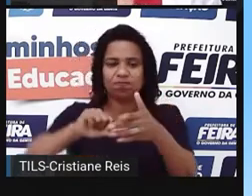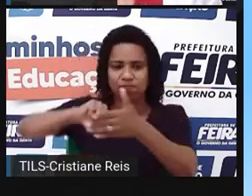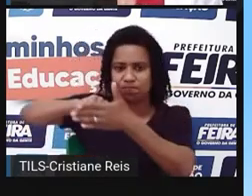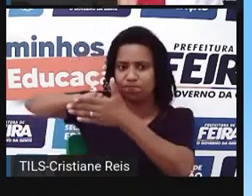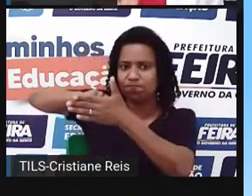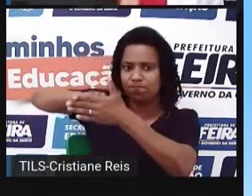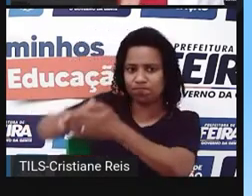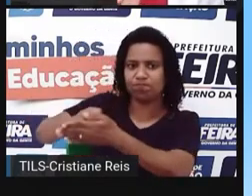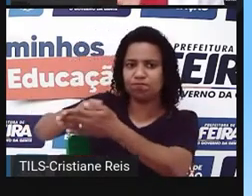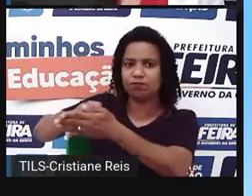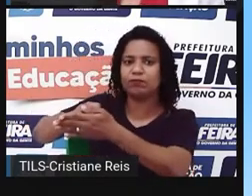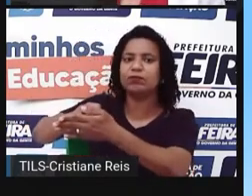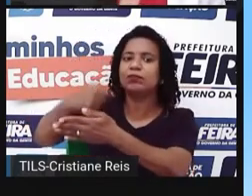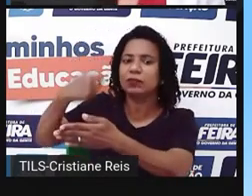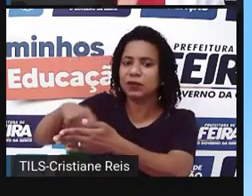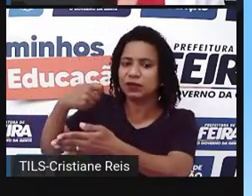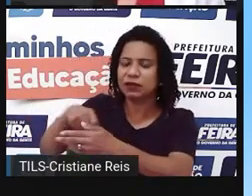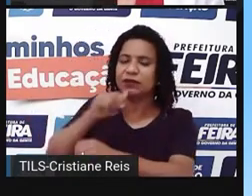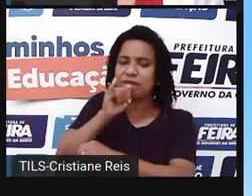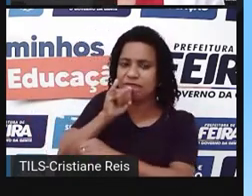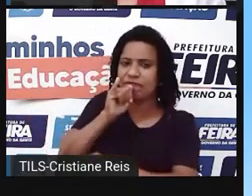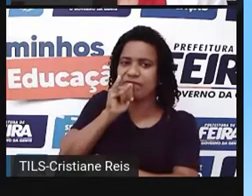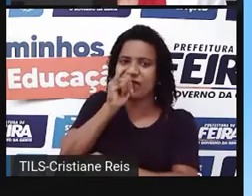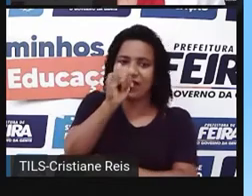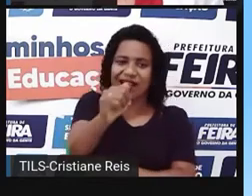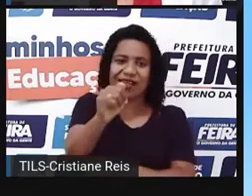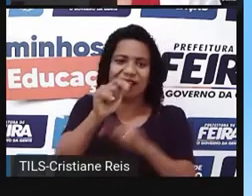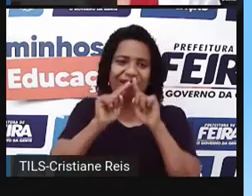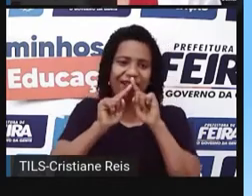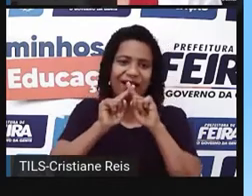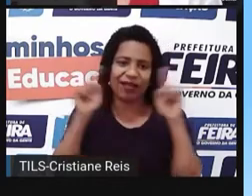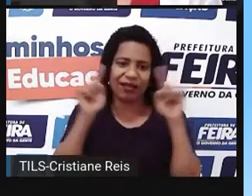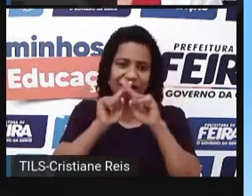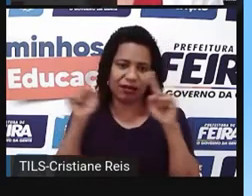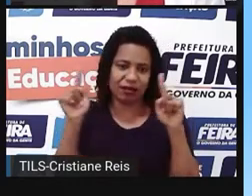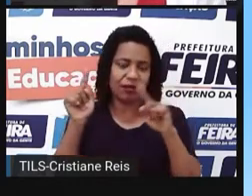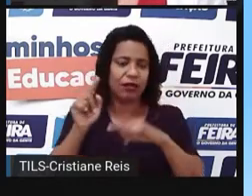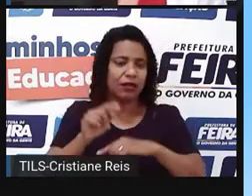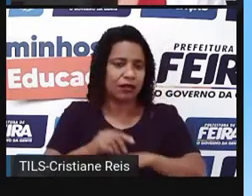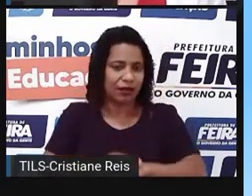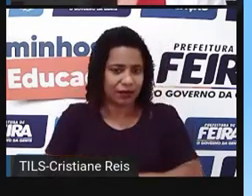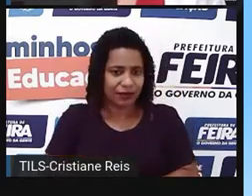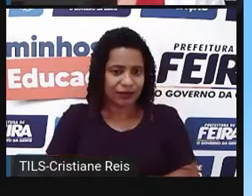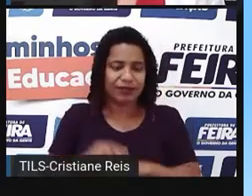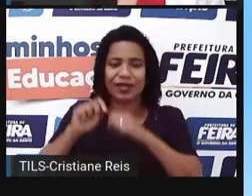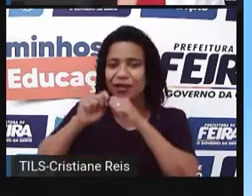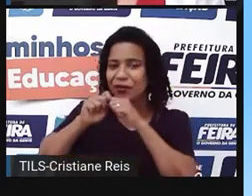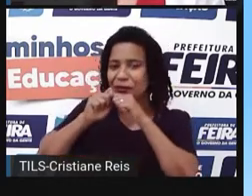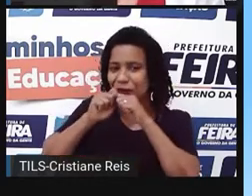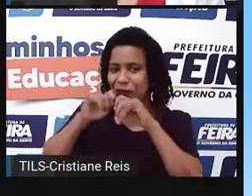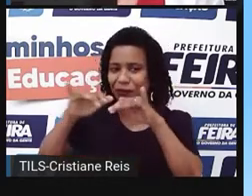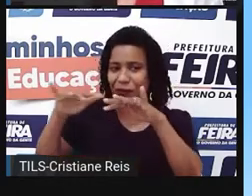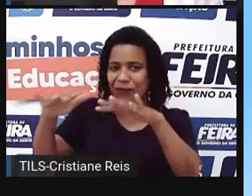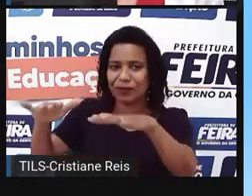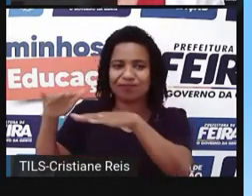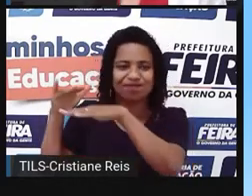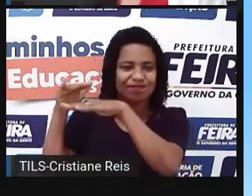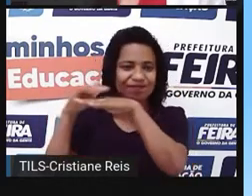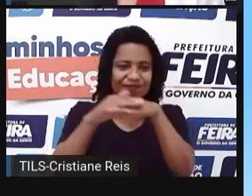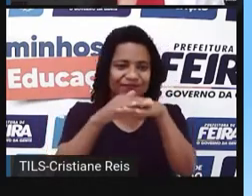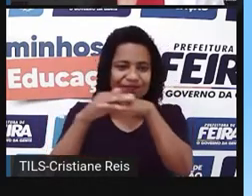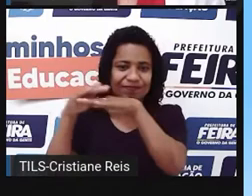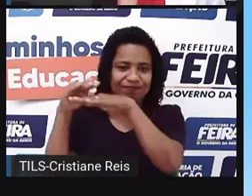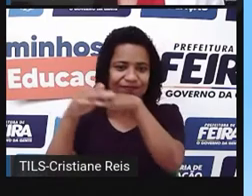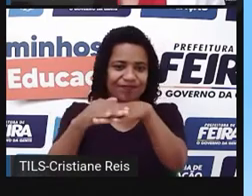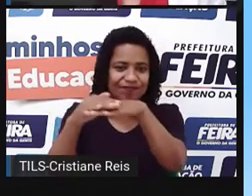-lo e denunciá-lo para impedir que ele se espalhe e com outros internautas você